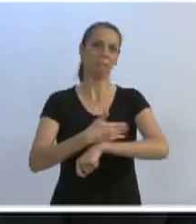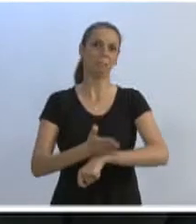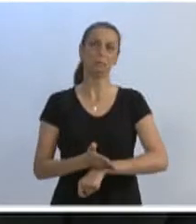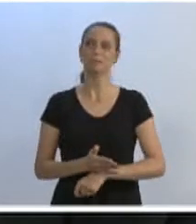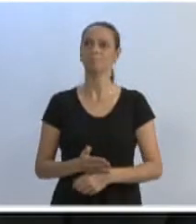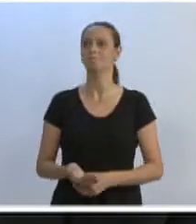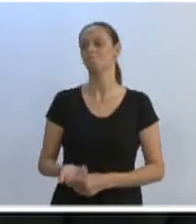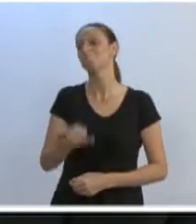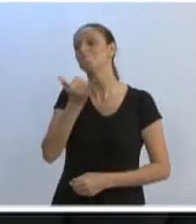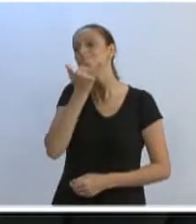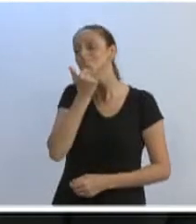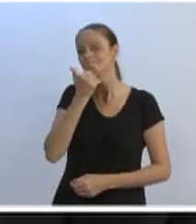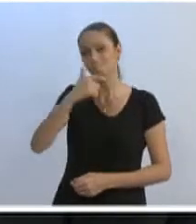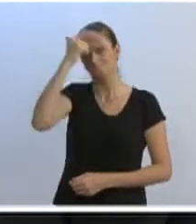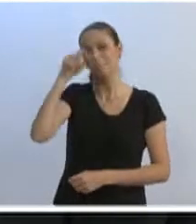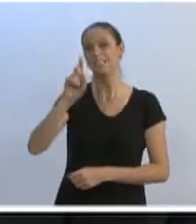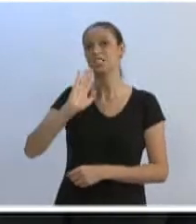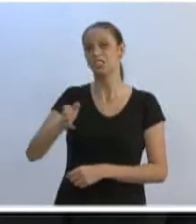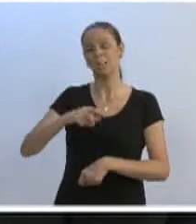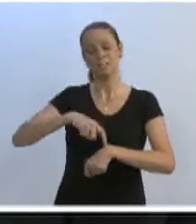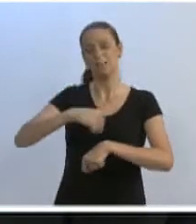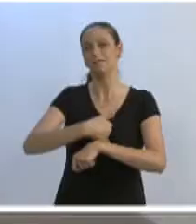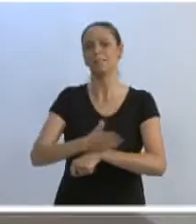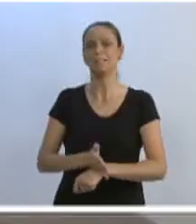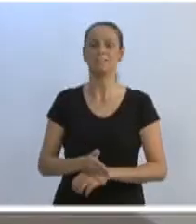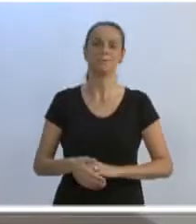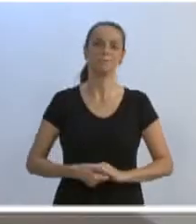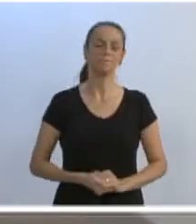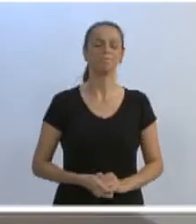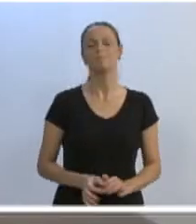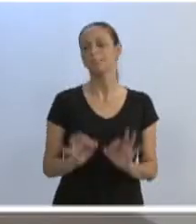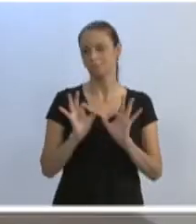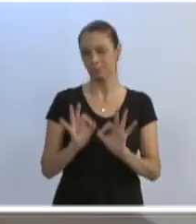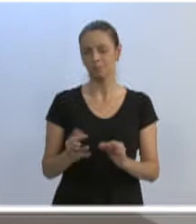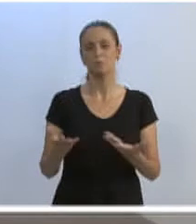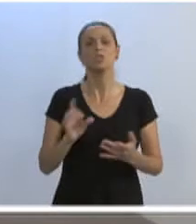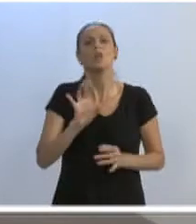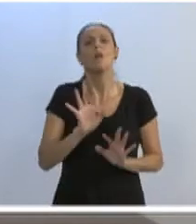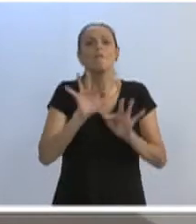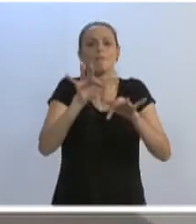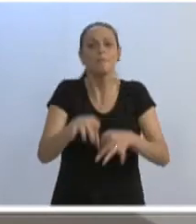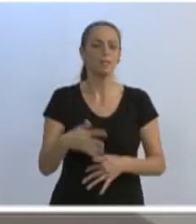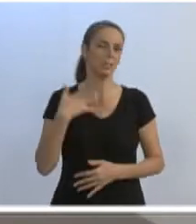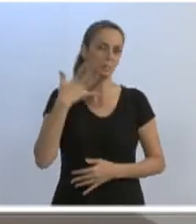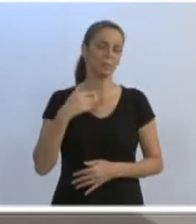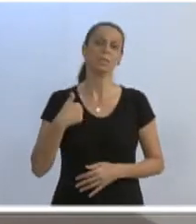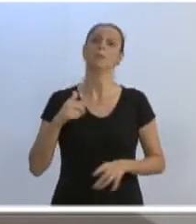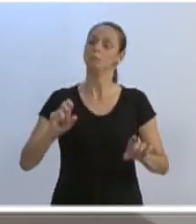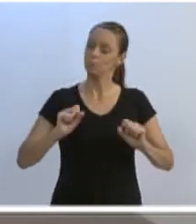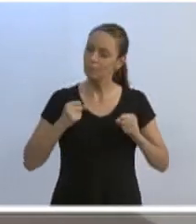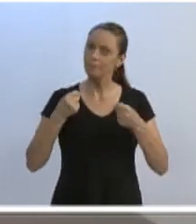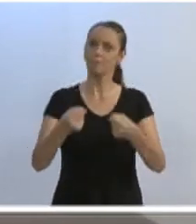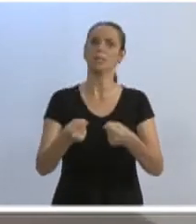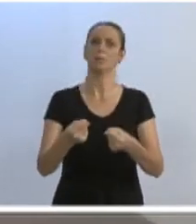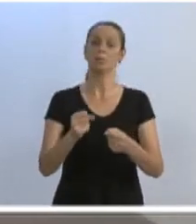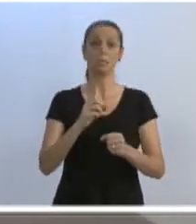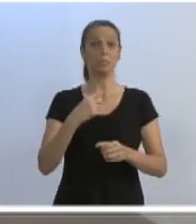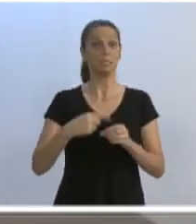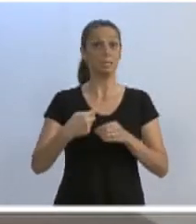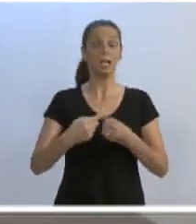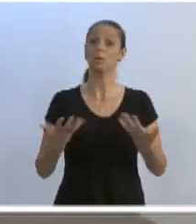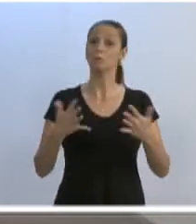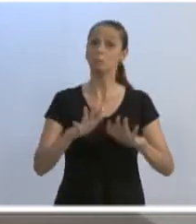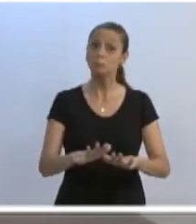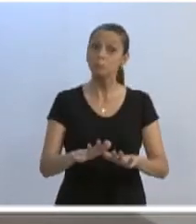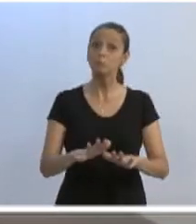Me perdoa, vereador Adriano, mas já está nos à parte. Perfeito. Então, só finalizando aqui, gente defende essa cidade inclusiva, essa cidade